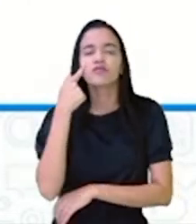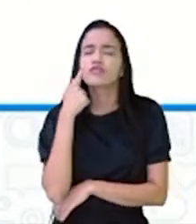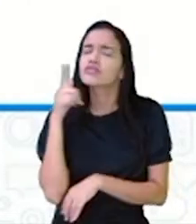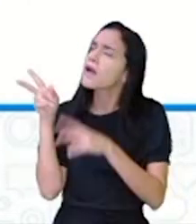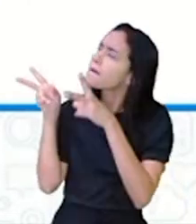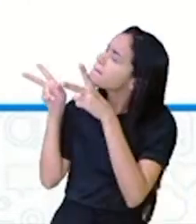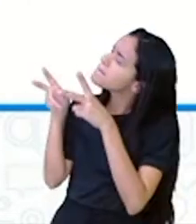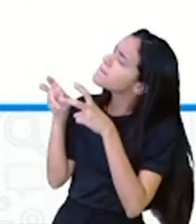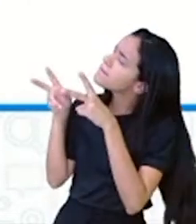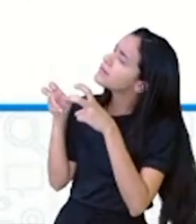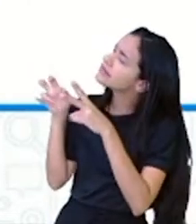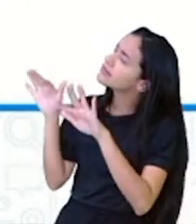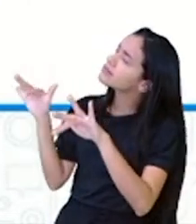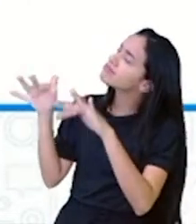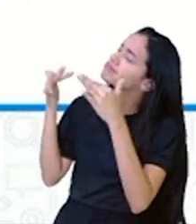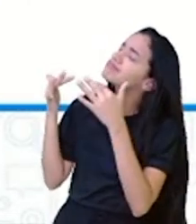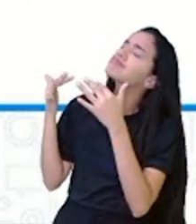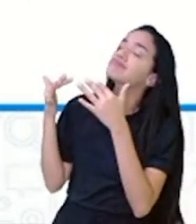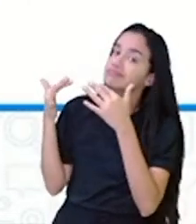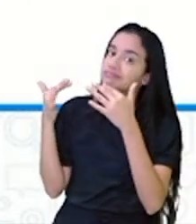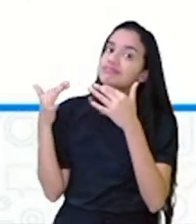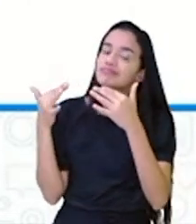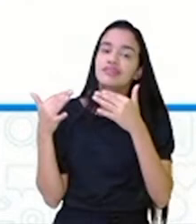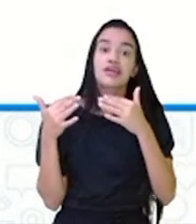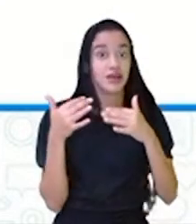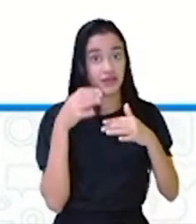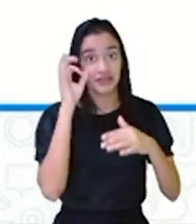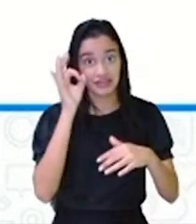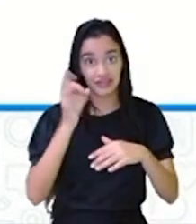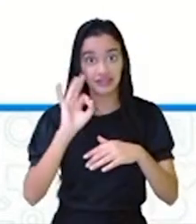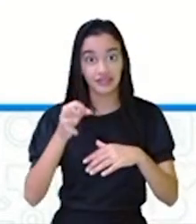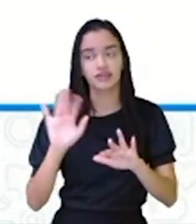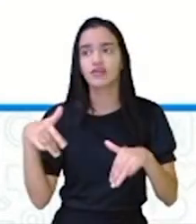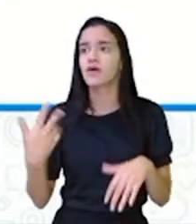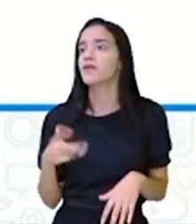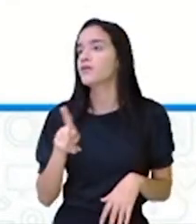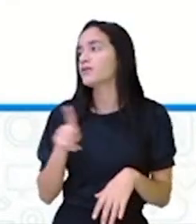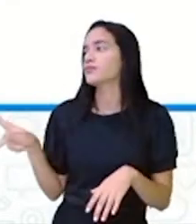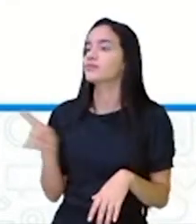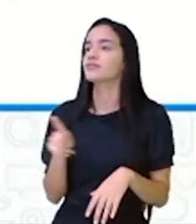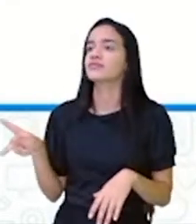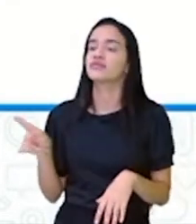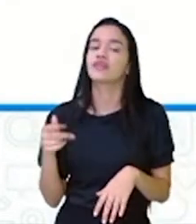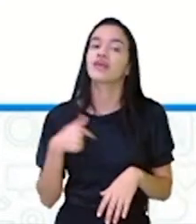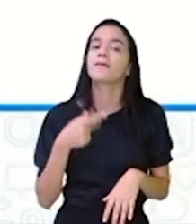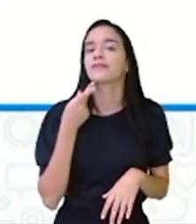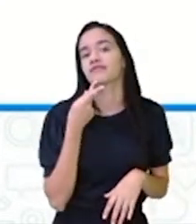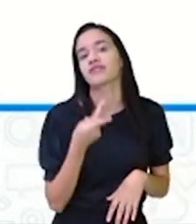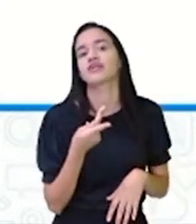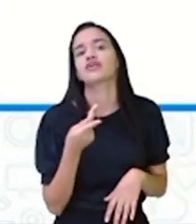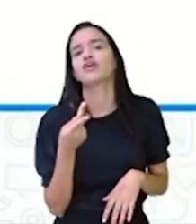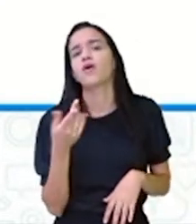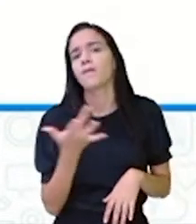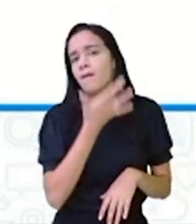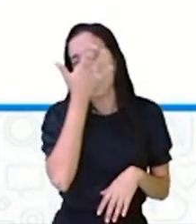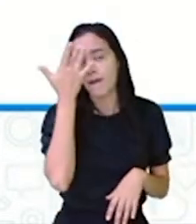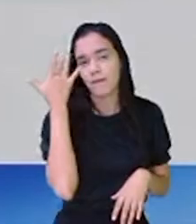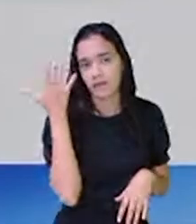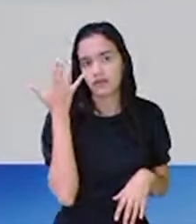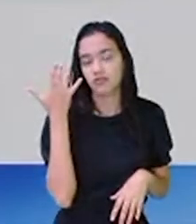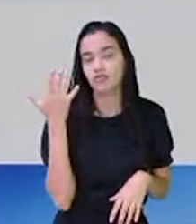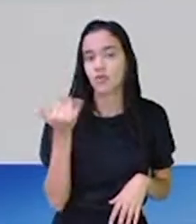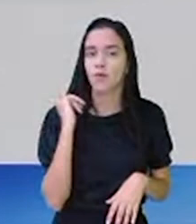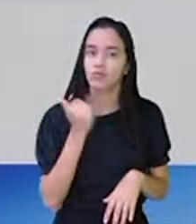bem direitinho e prestando atenção, tá certo? Professora Cátia, diga uma coisa. Alguém trouxe mais